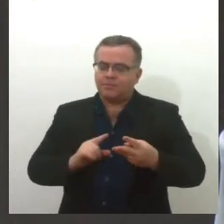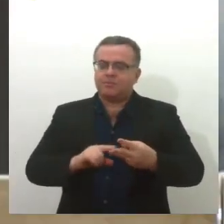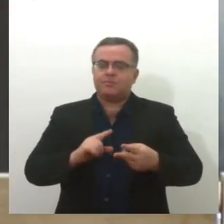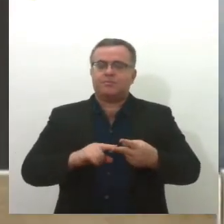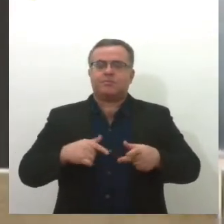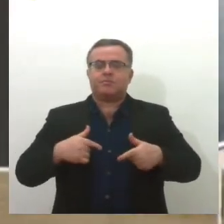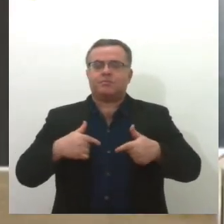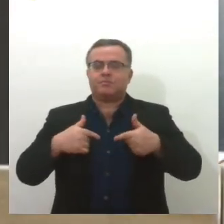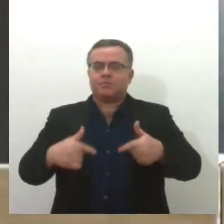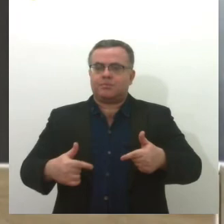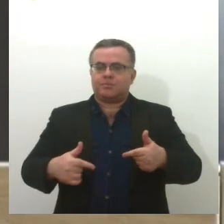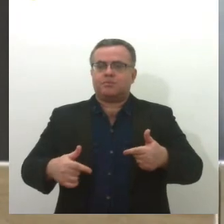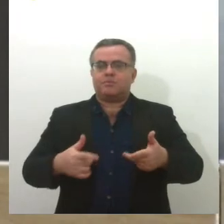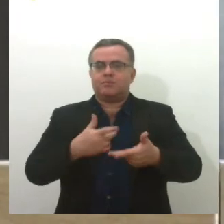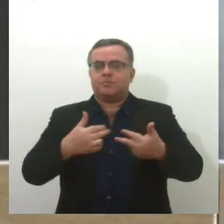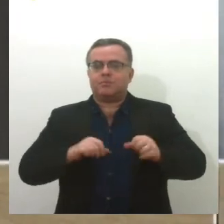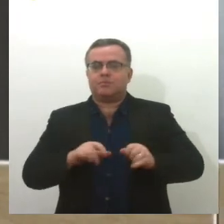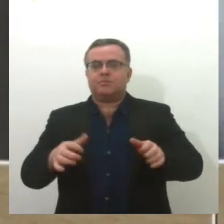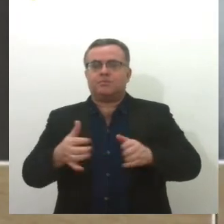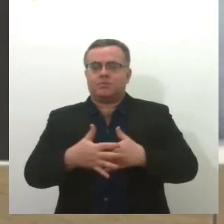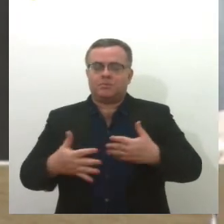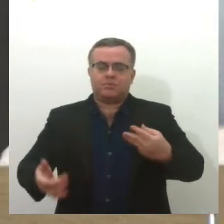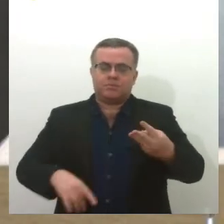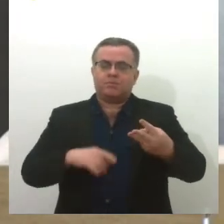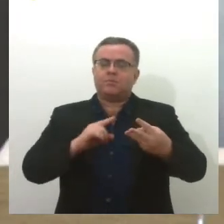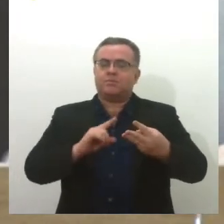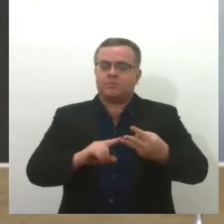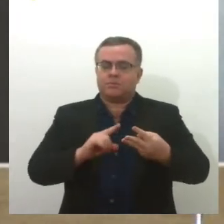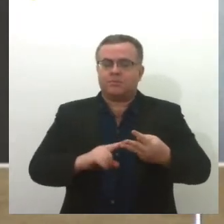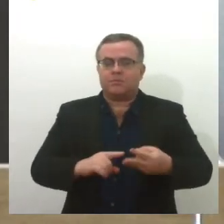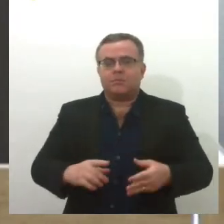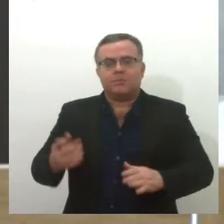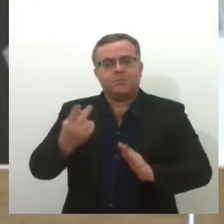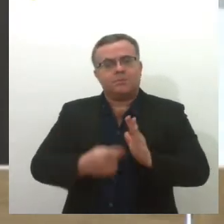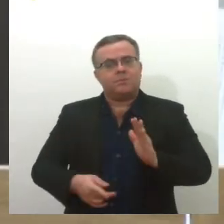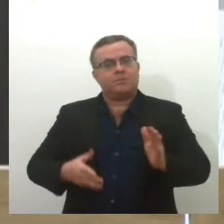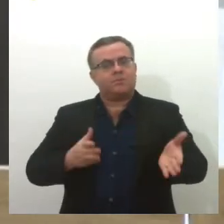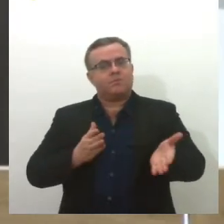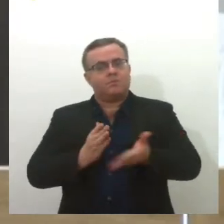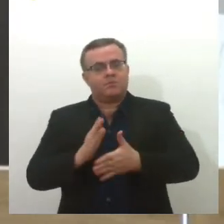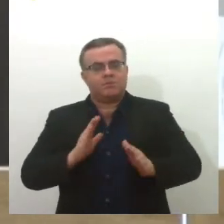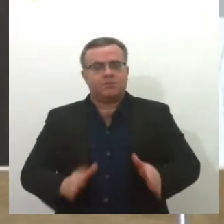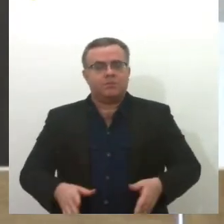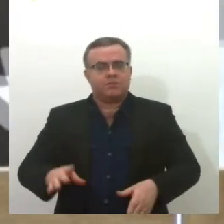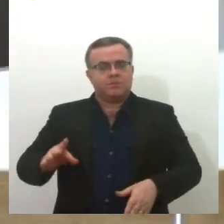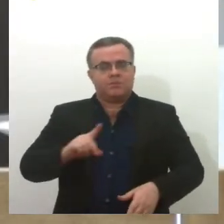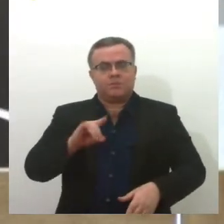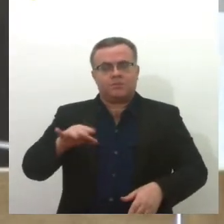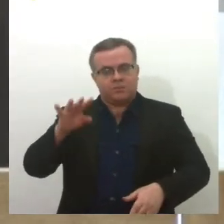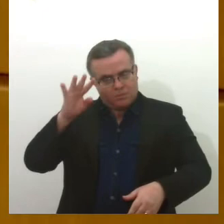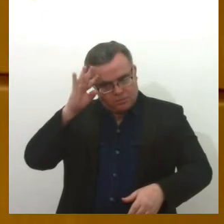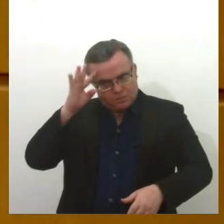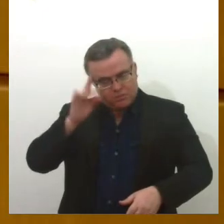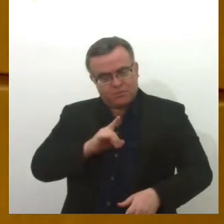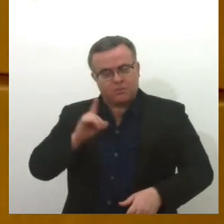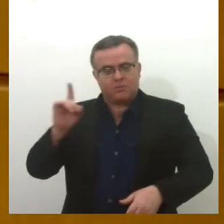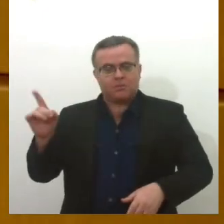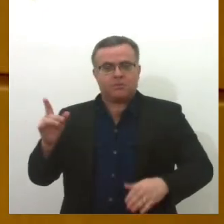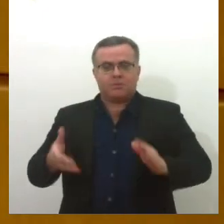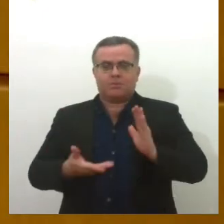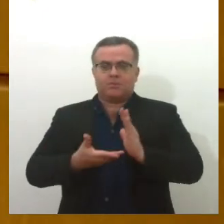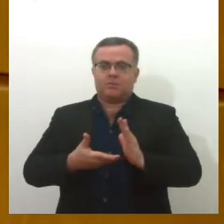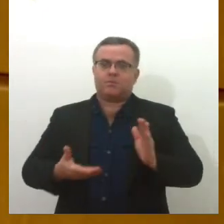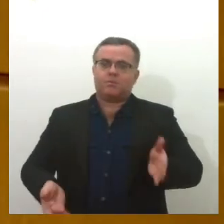endemias pelo piso salarial nacional. O projeto acabou aprovado na quarta-feira pelo Senado. O agente